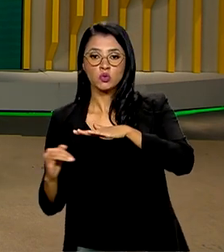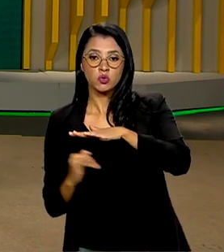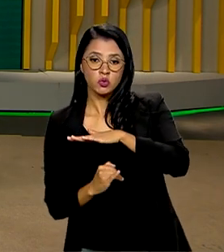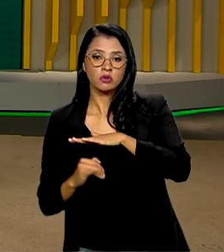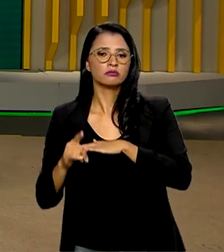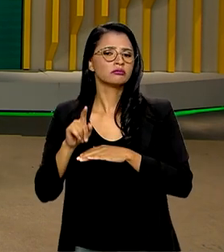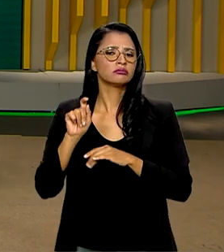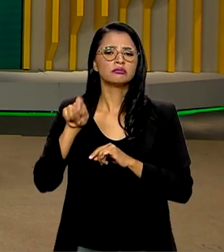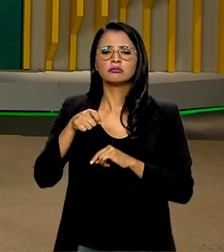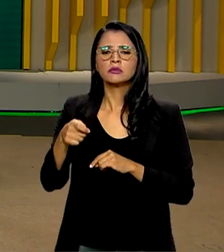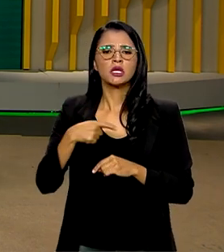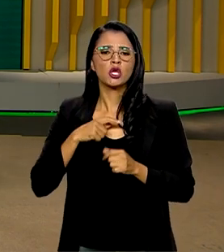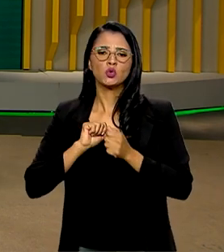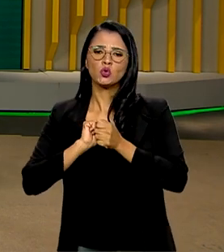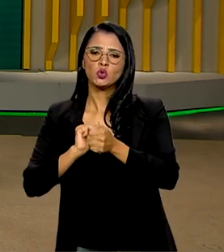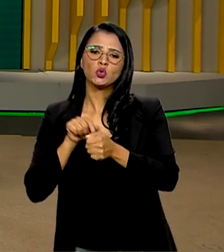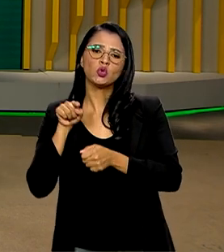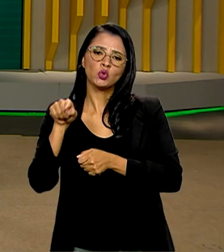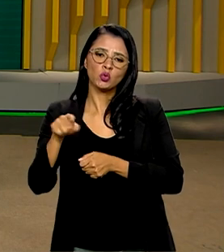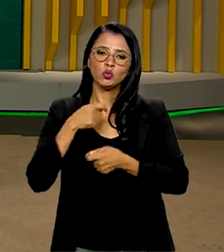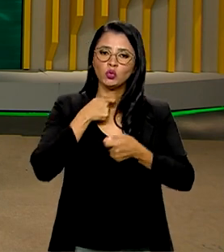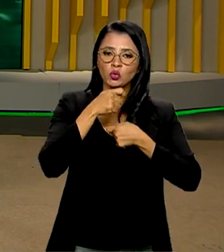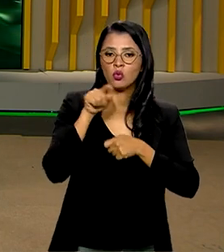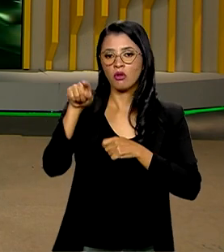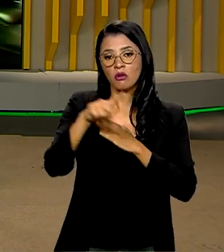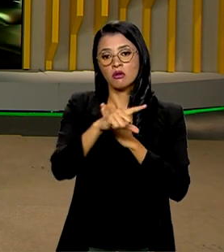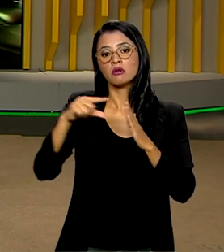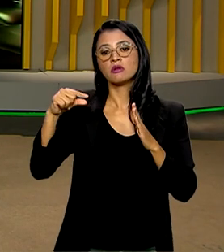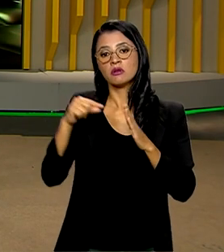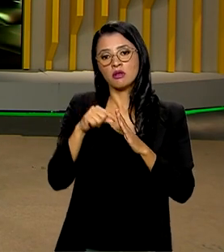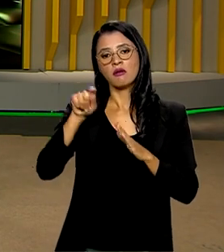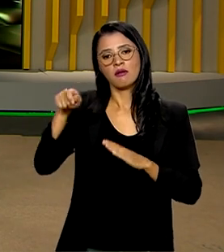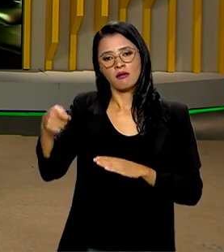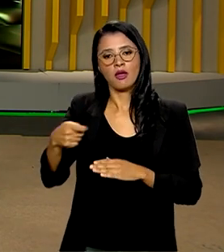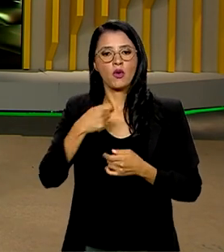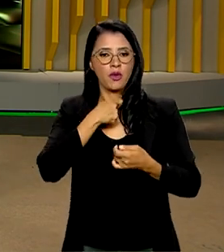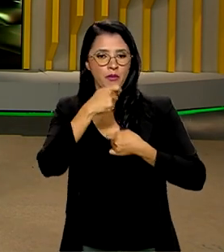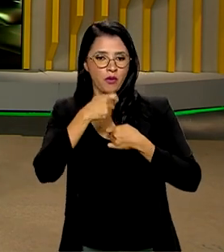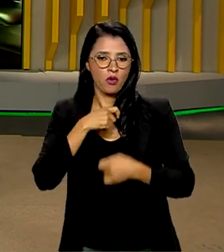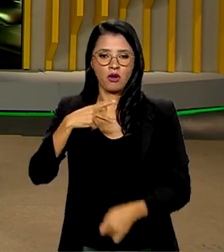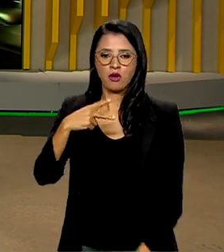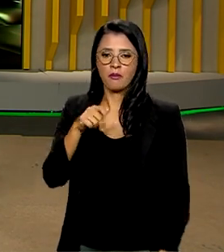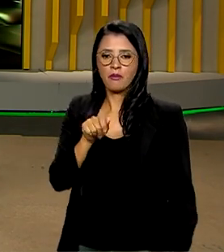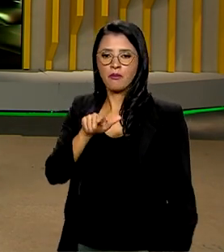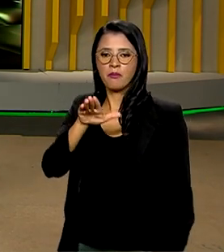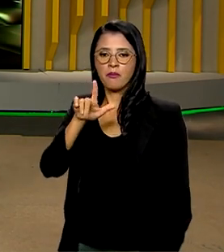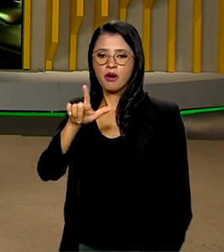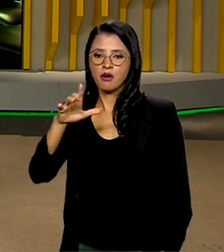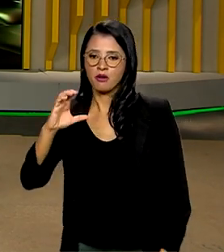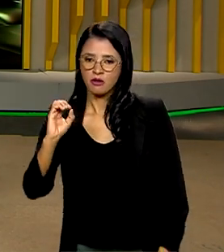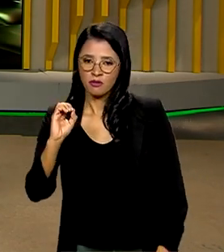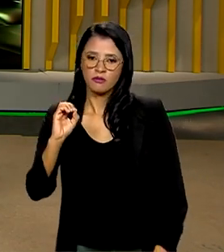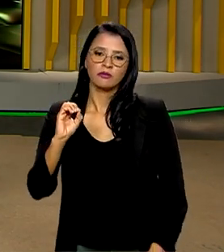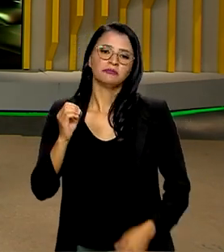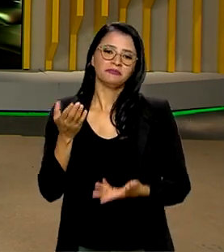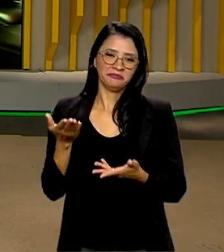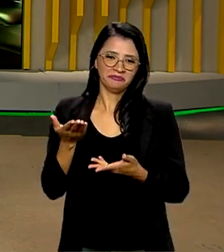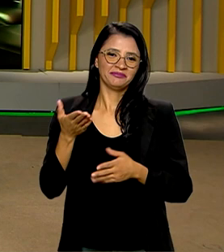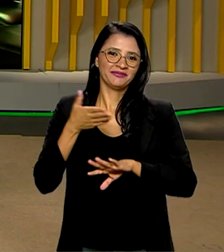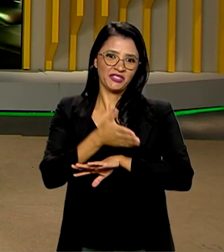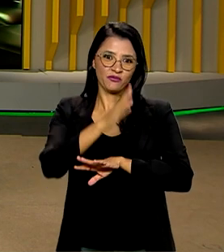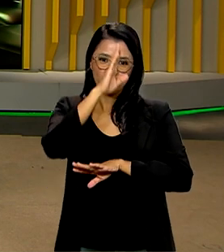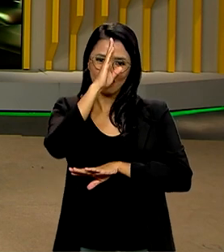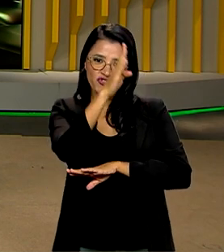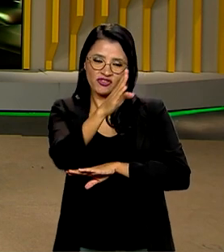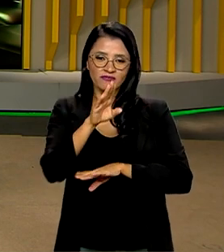E quem está com o ministro Alexandre Padilha no Palácio do Planalto é o repórter Pablo Mundim. Pois é, vamos direto então